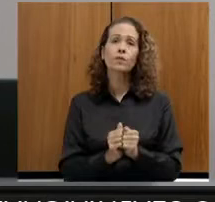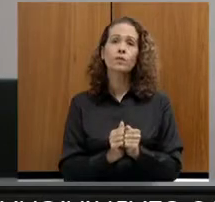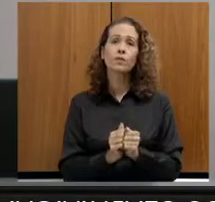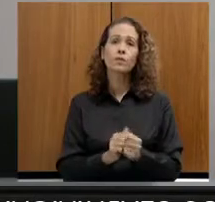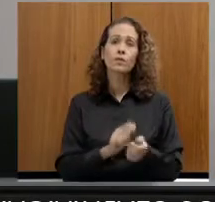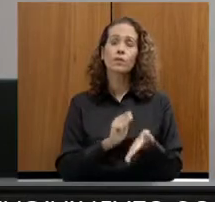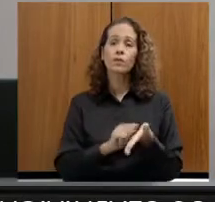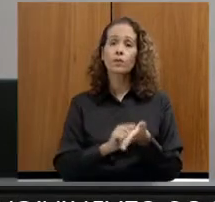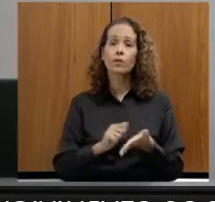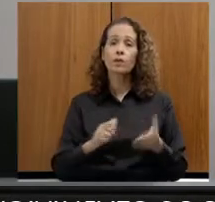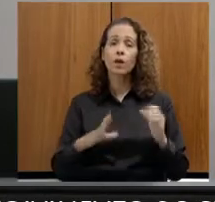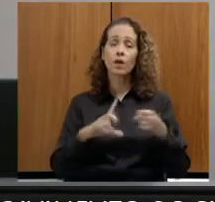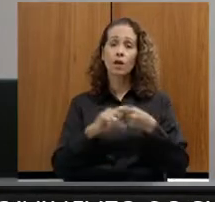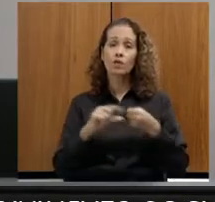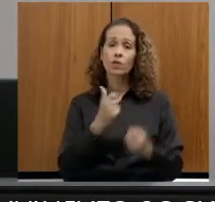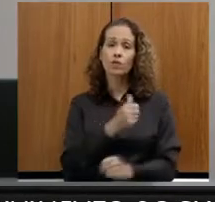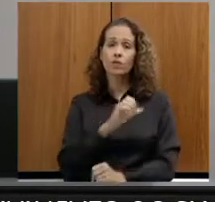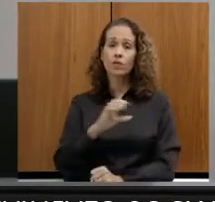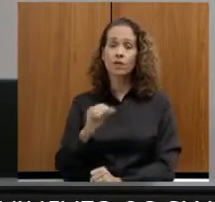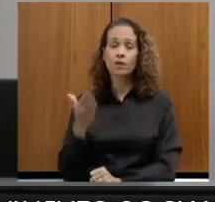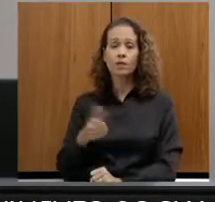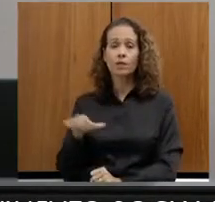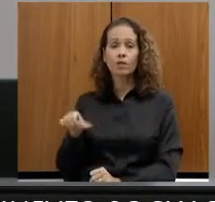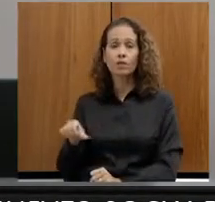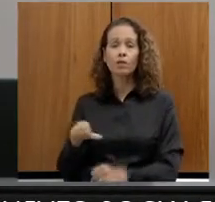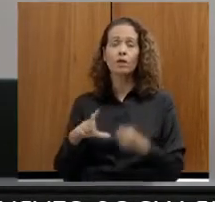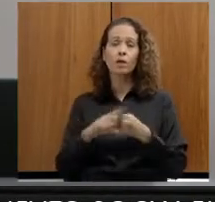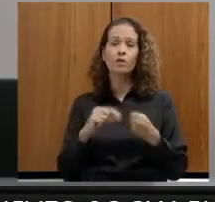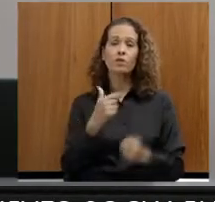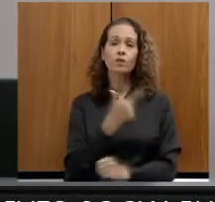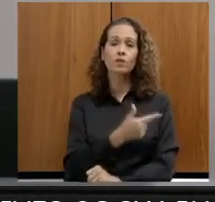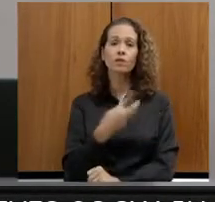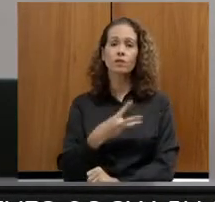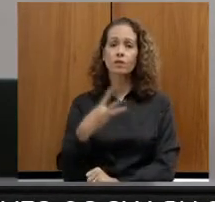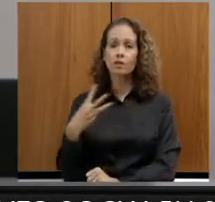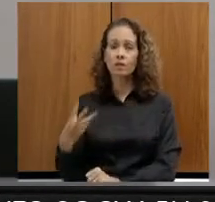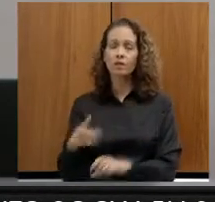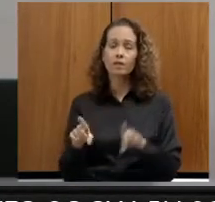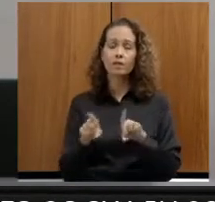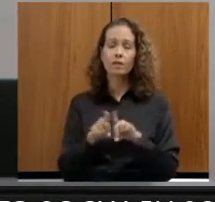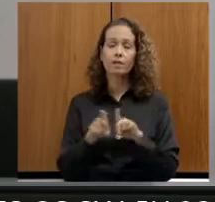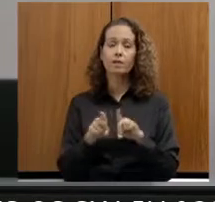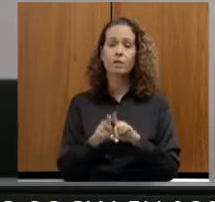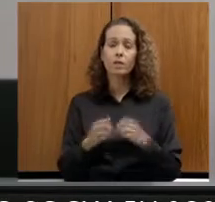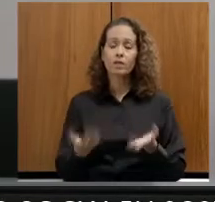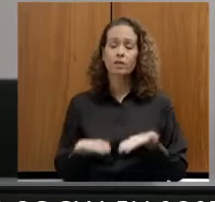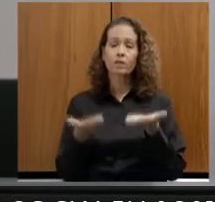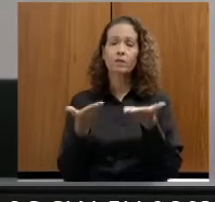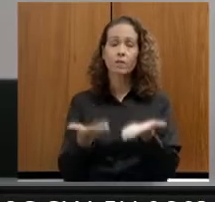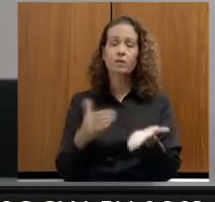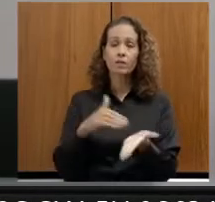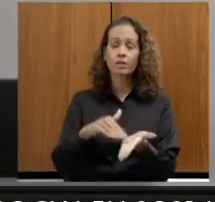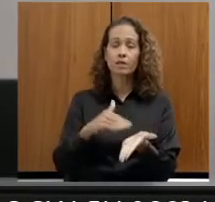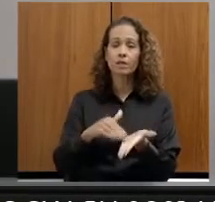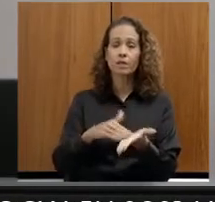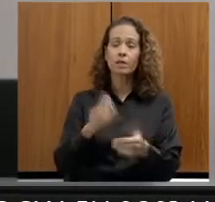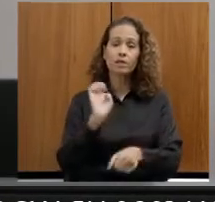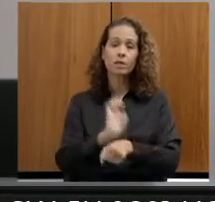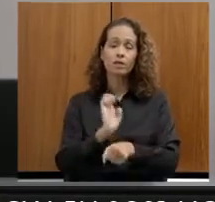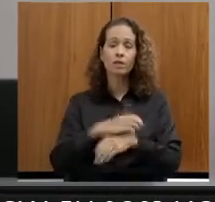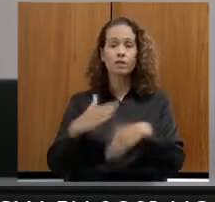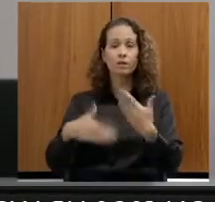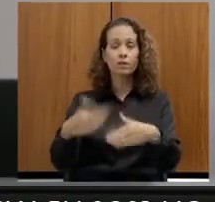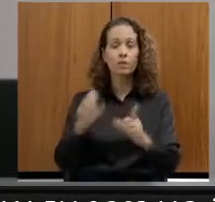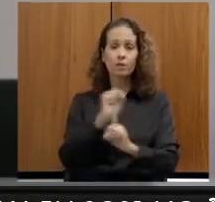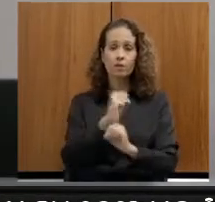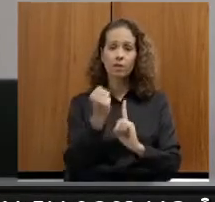100, 9º, artigo 233, 12 do Regimento Interno. Seja encaminhada à Secretaria de Estado de Desenvolvimento Social.